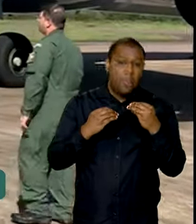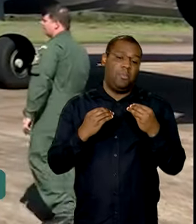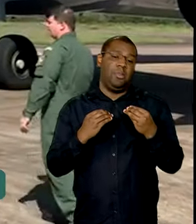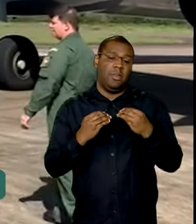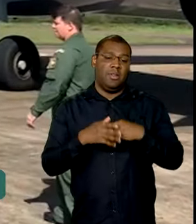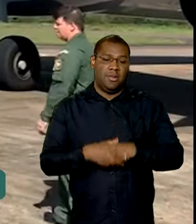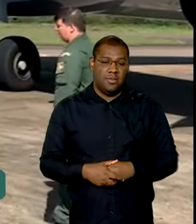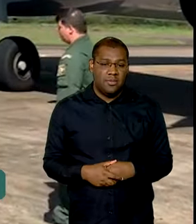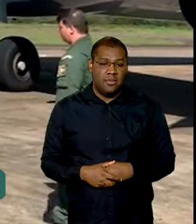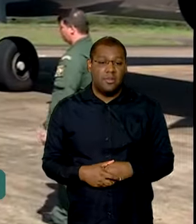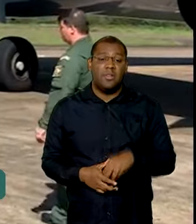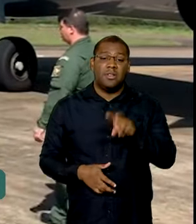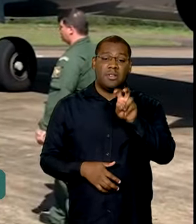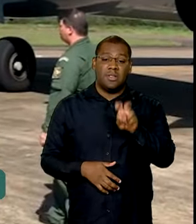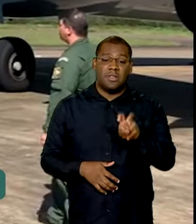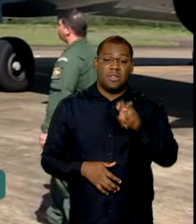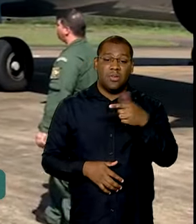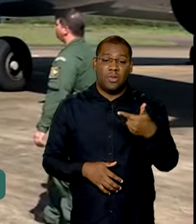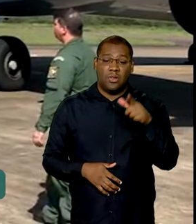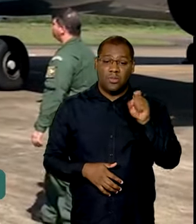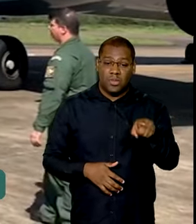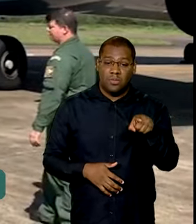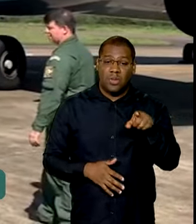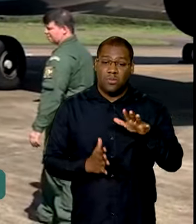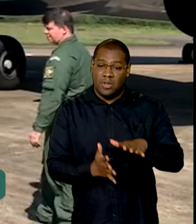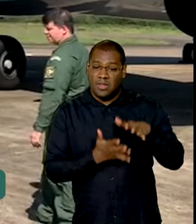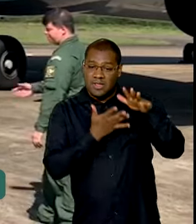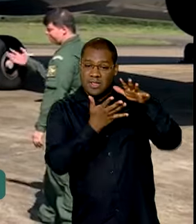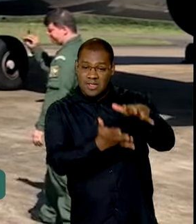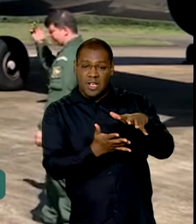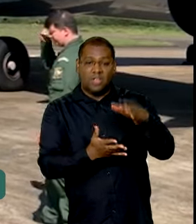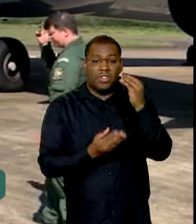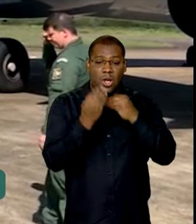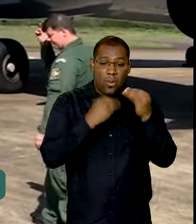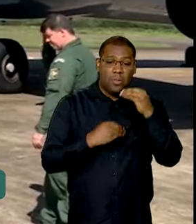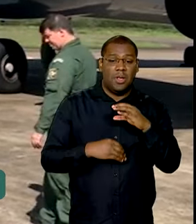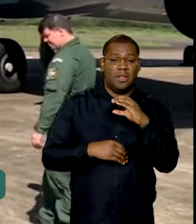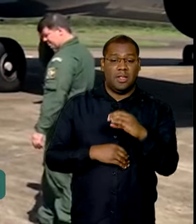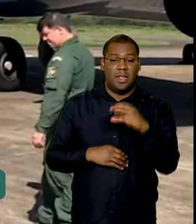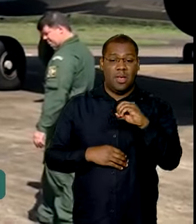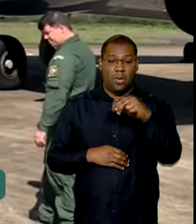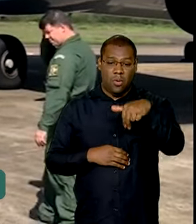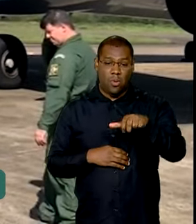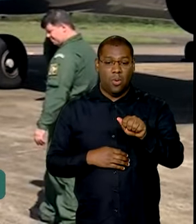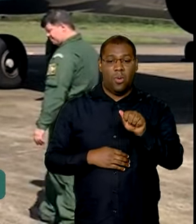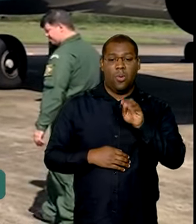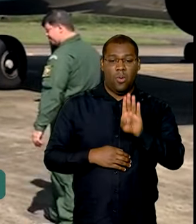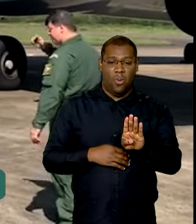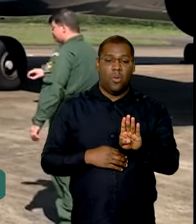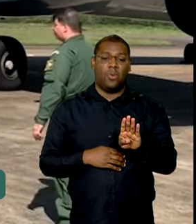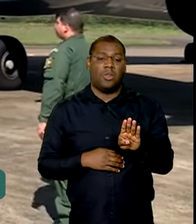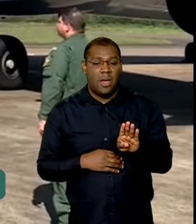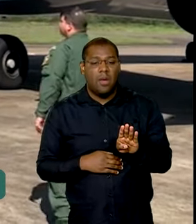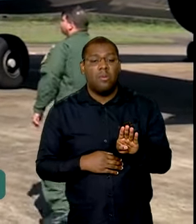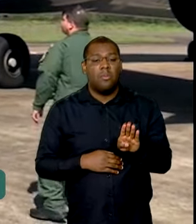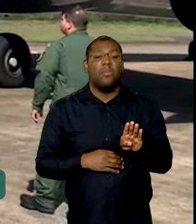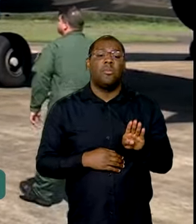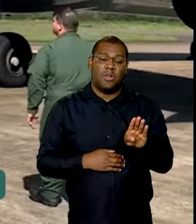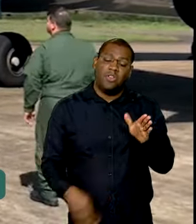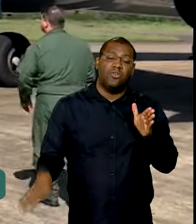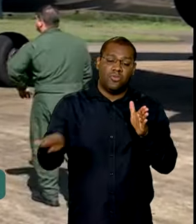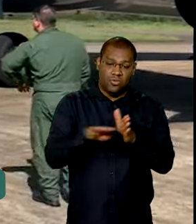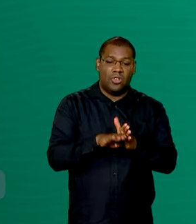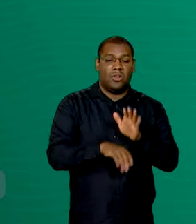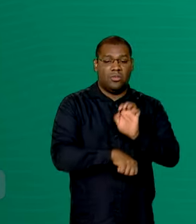E 52 mil cestas de alimentos da Conab, a Companhia Nacional de Abastecimento, começaram a chegar